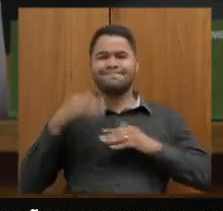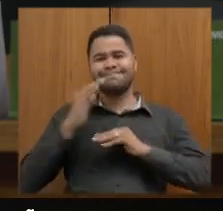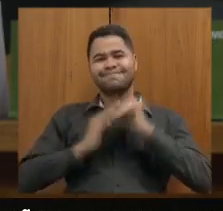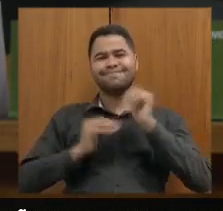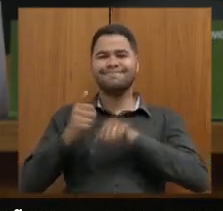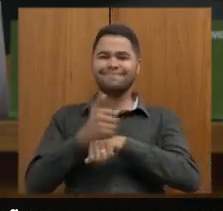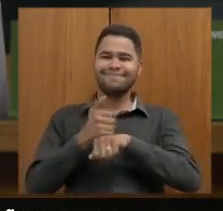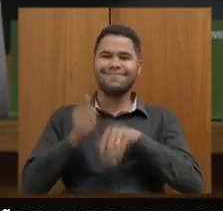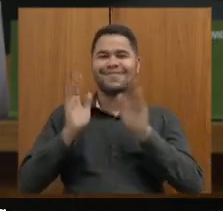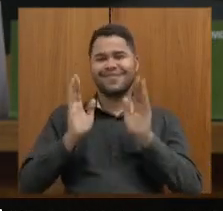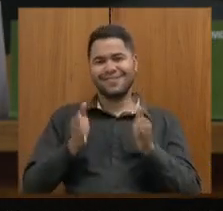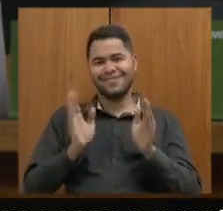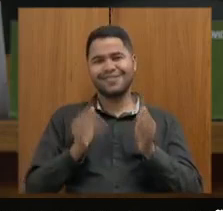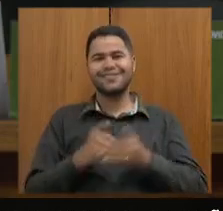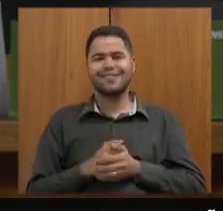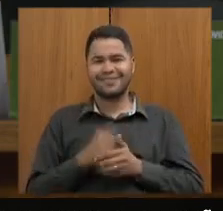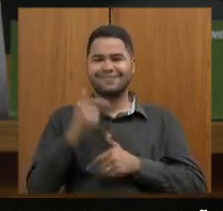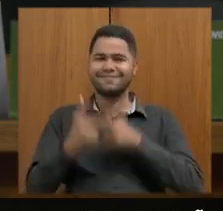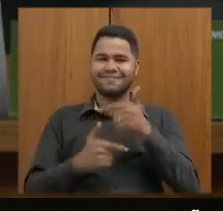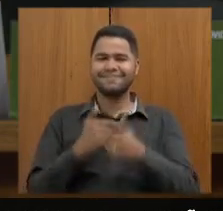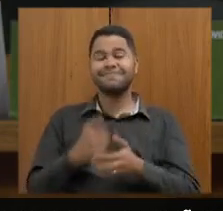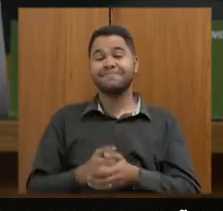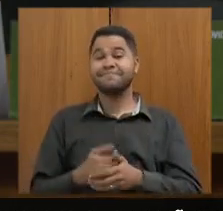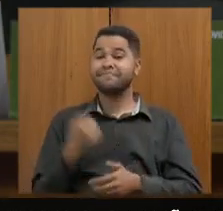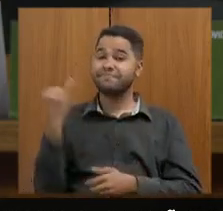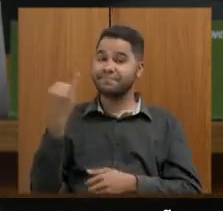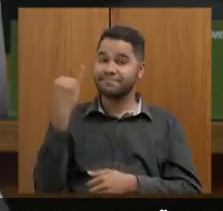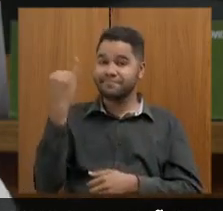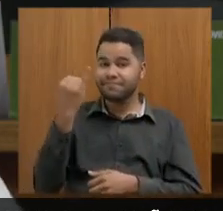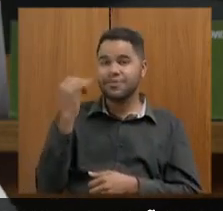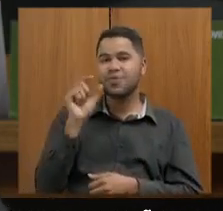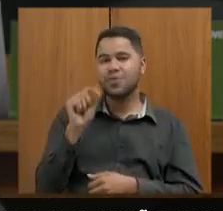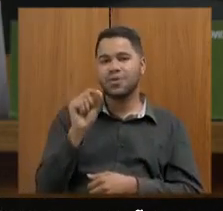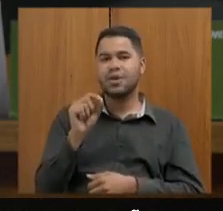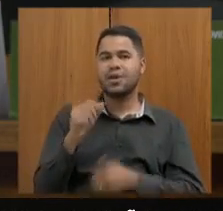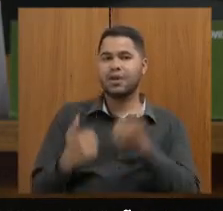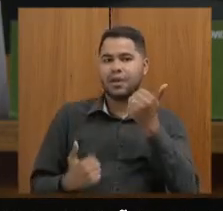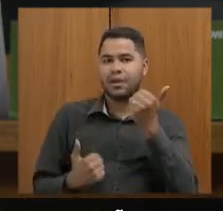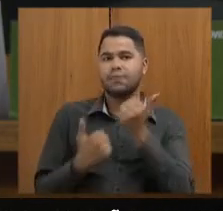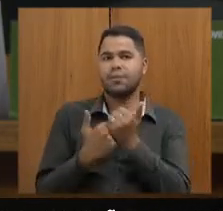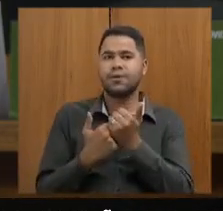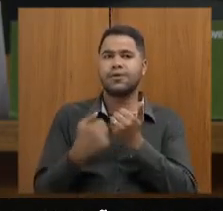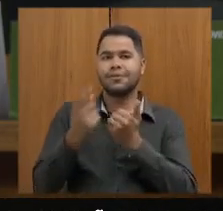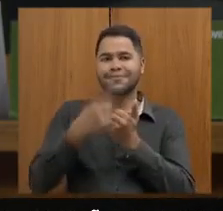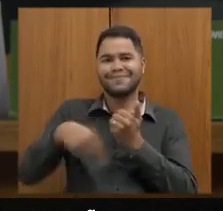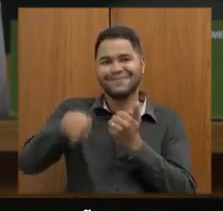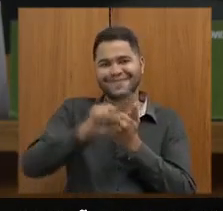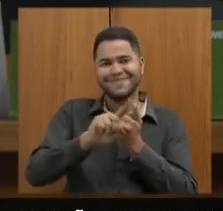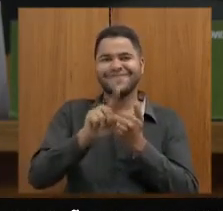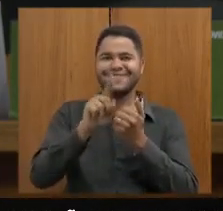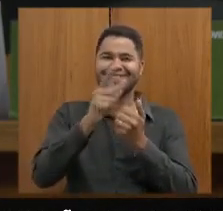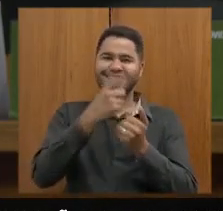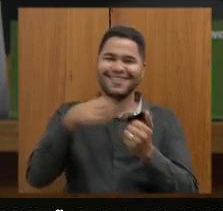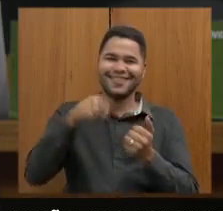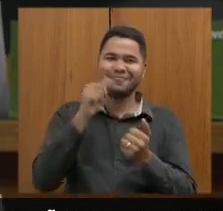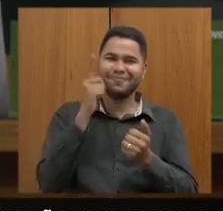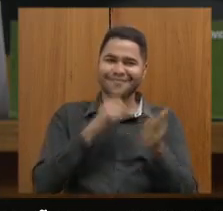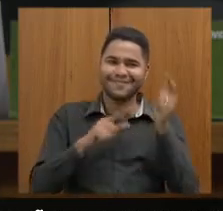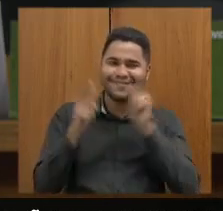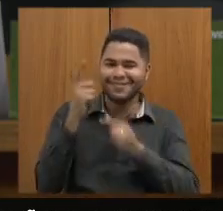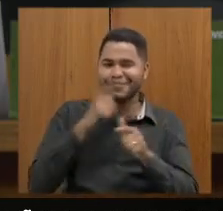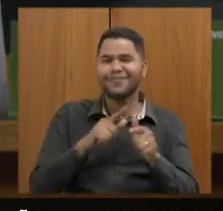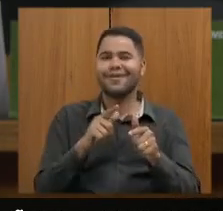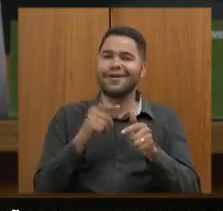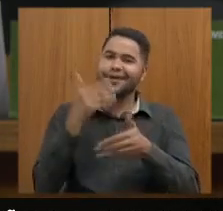estão atuando e vai ser muito importante deputada contar com o apoio de vocês e com acompanhamento para que nós consigamos